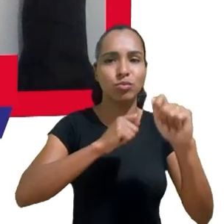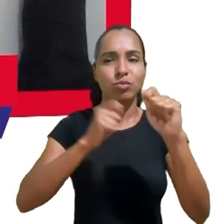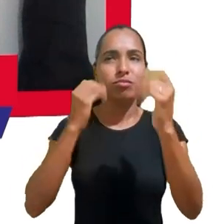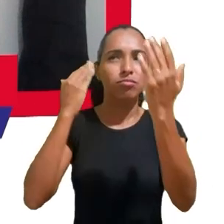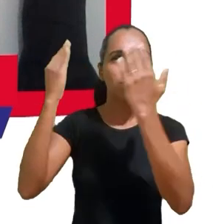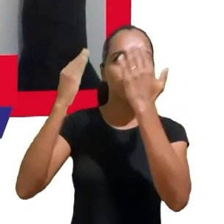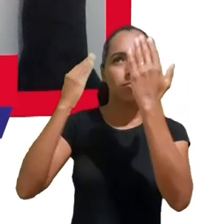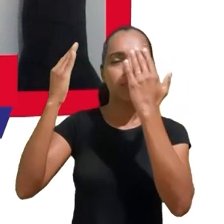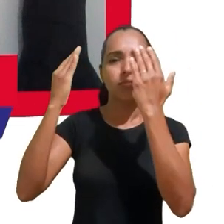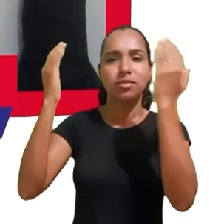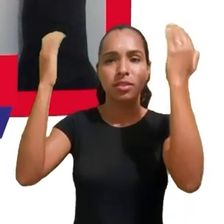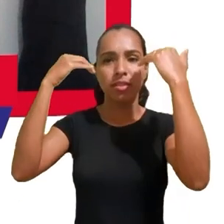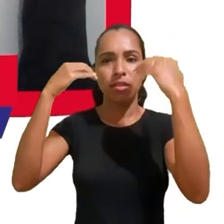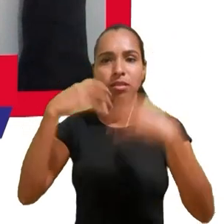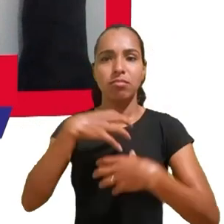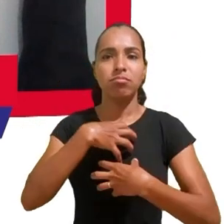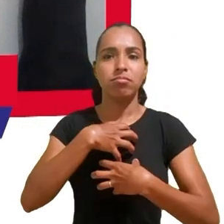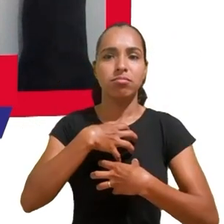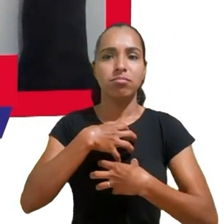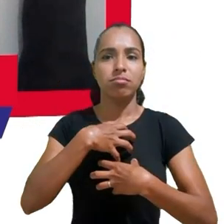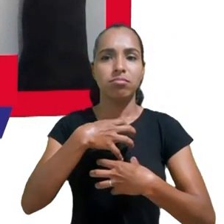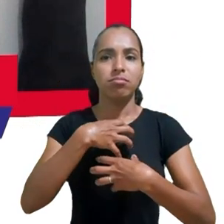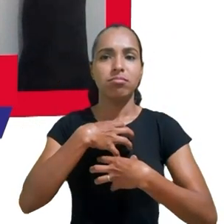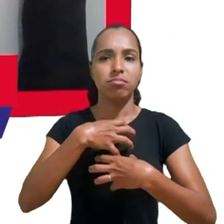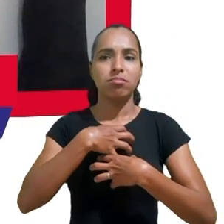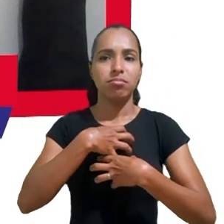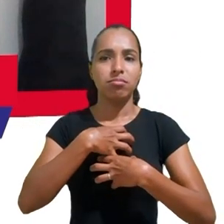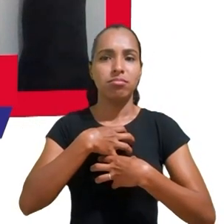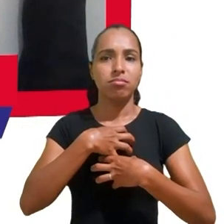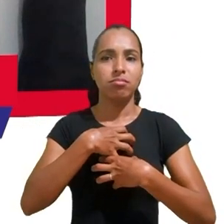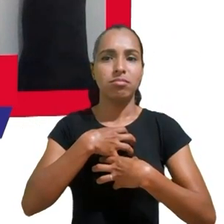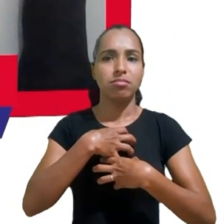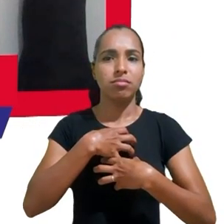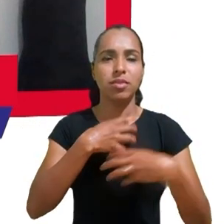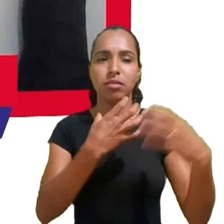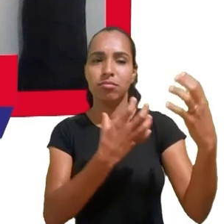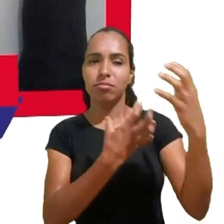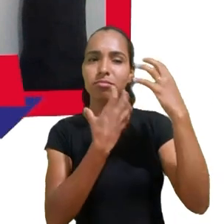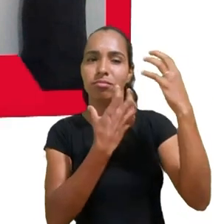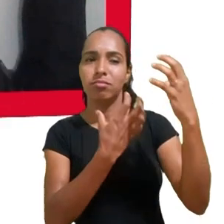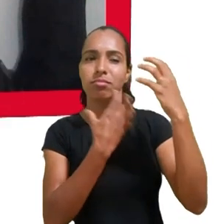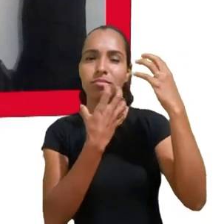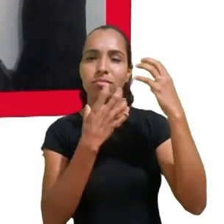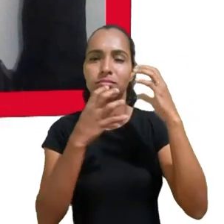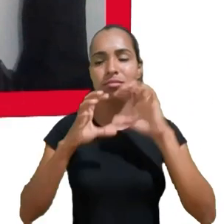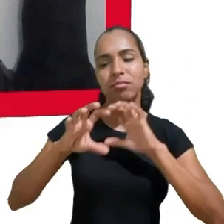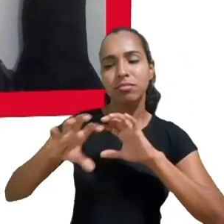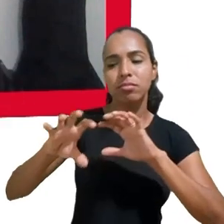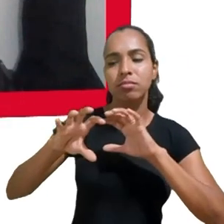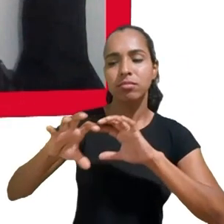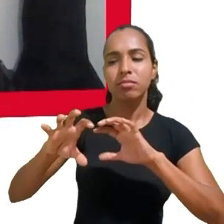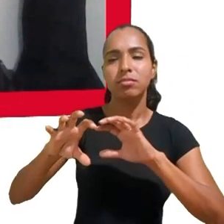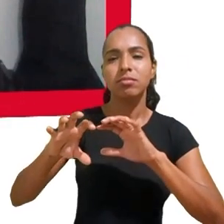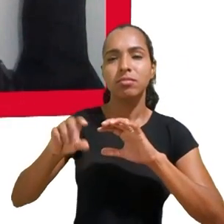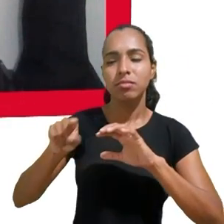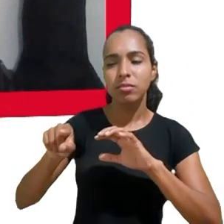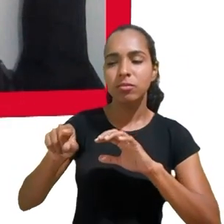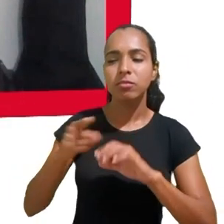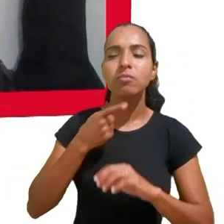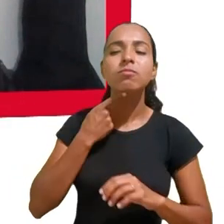o objetivo é construir o consumidor, torná-lo um indivíduo com desejos, vontade de